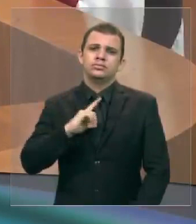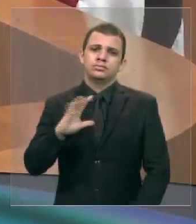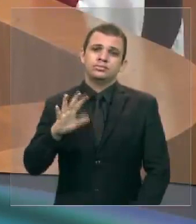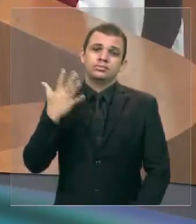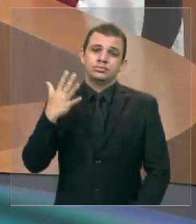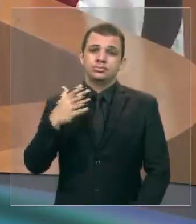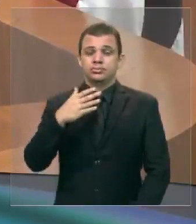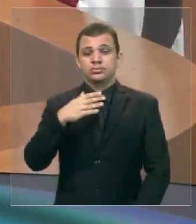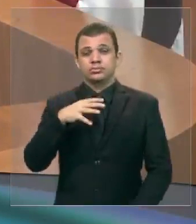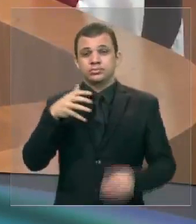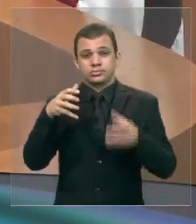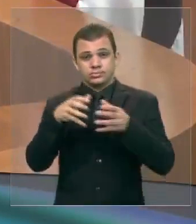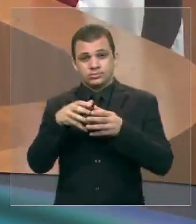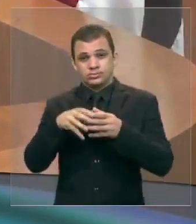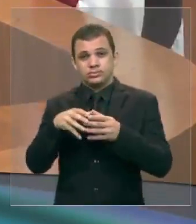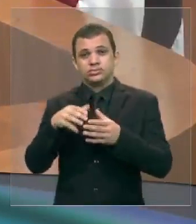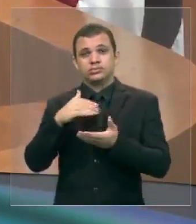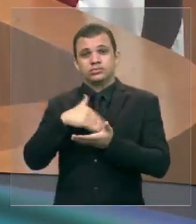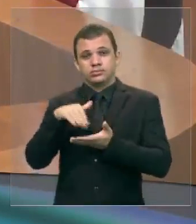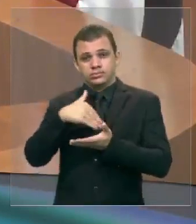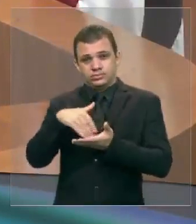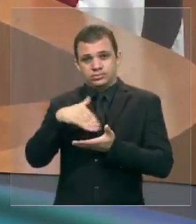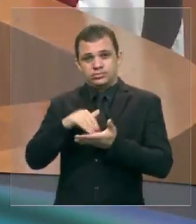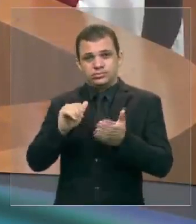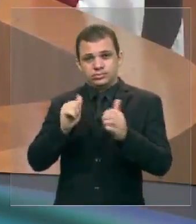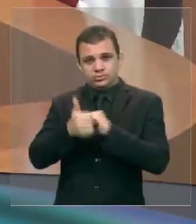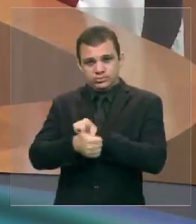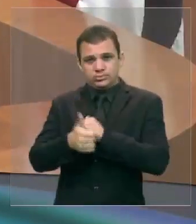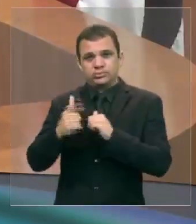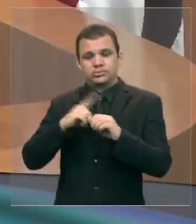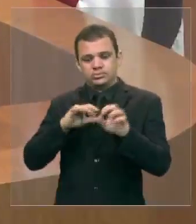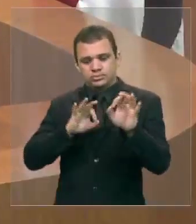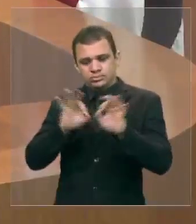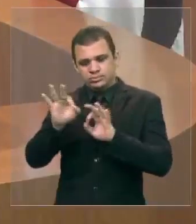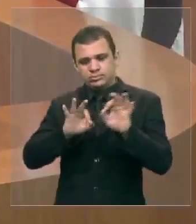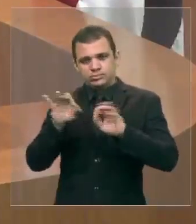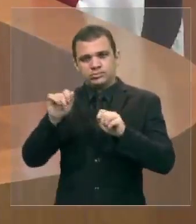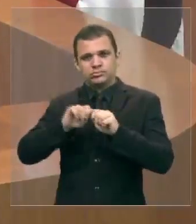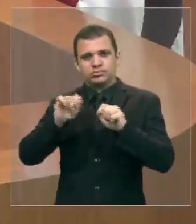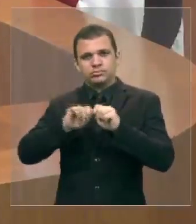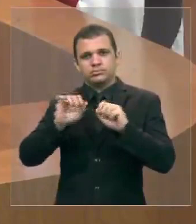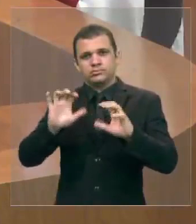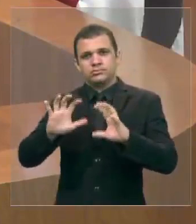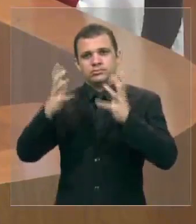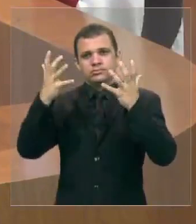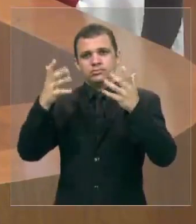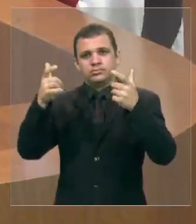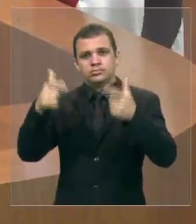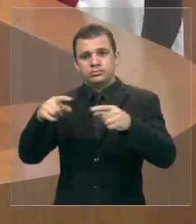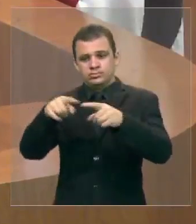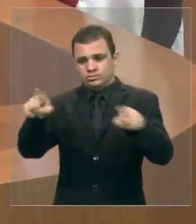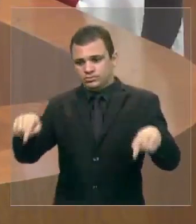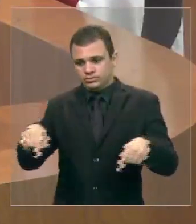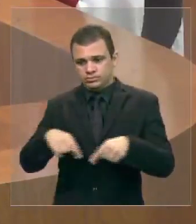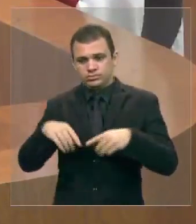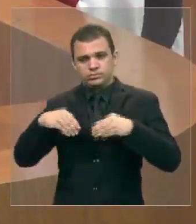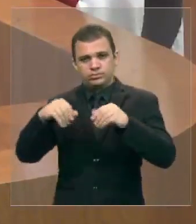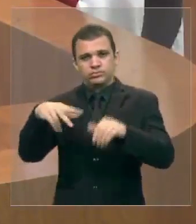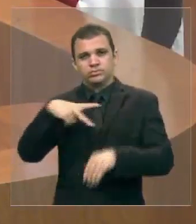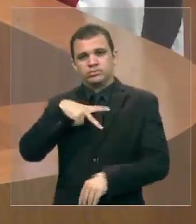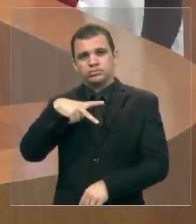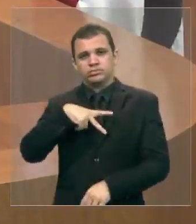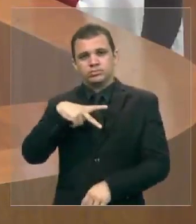de Esporte, está fazendo obra, está fazendo evento no terreno particular,